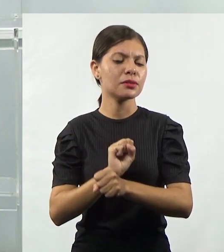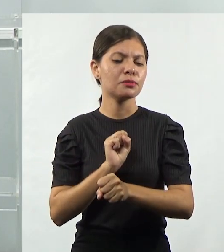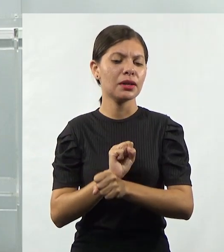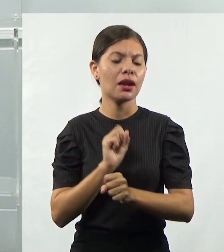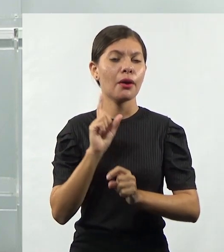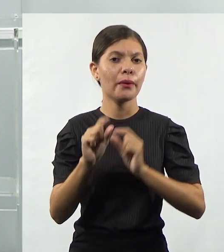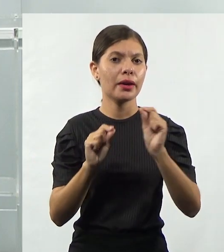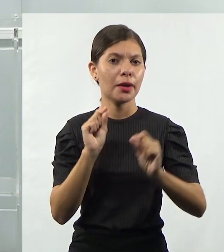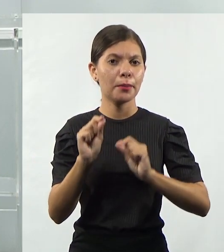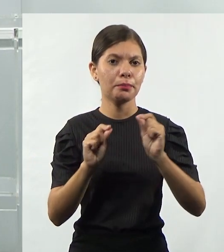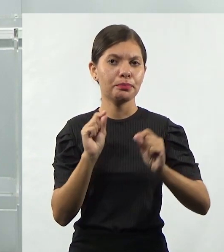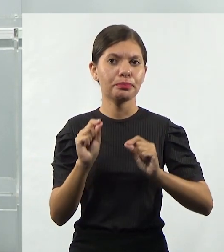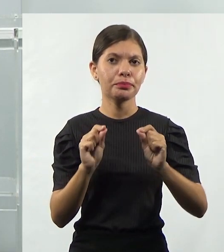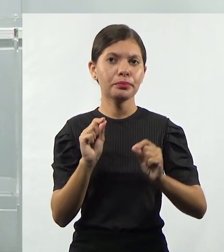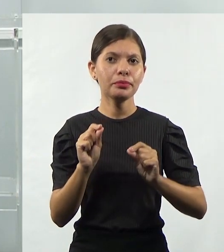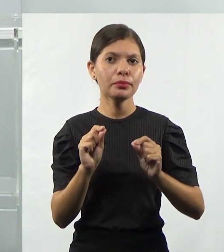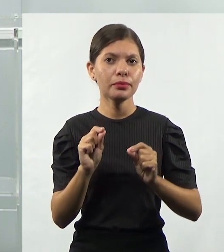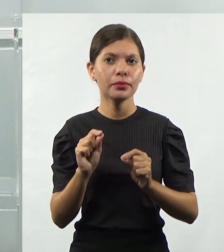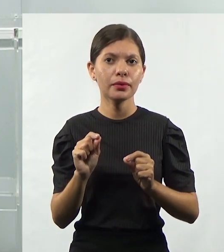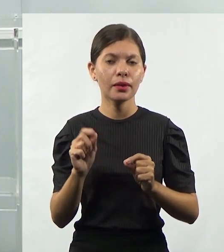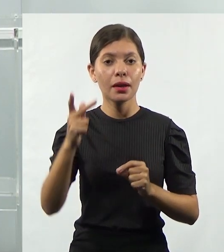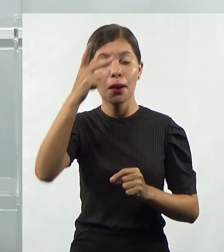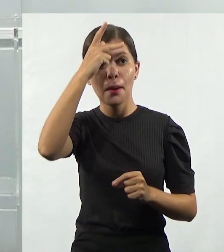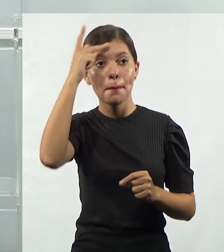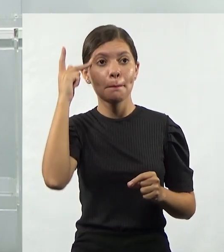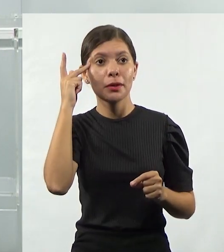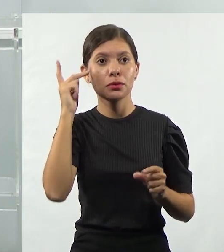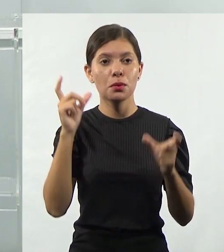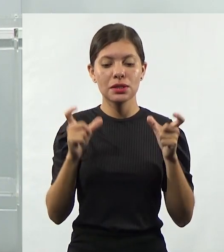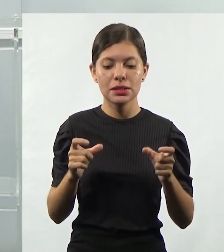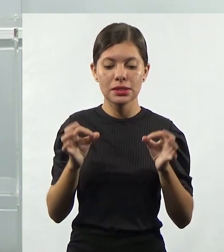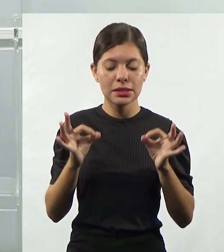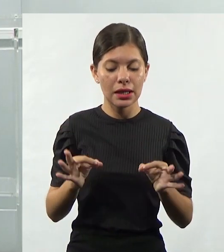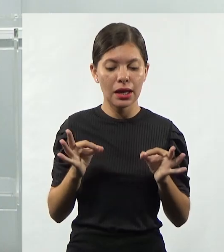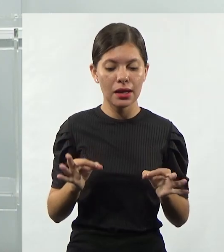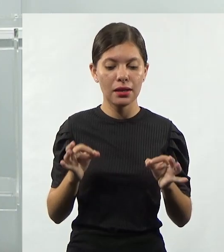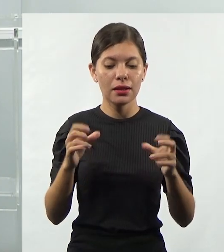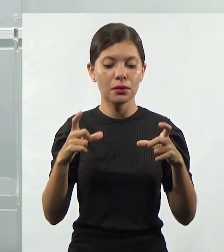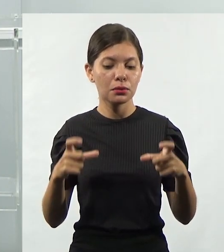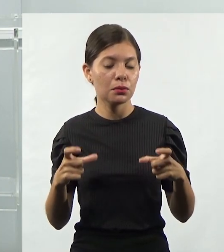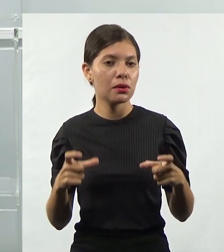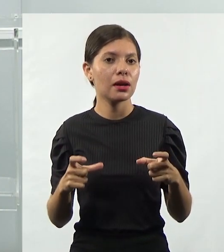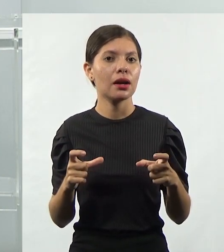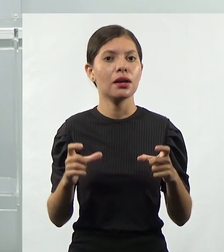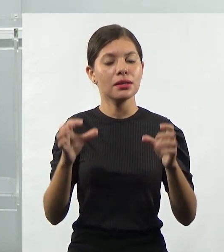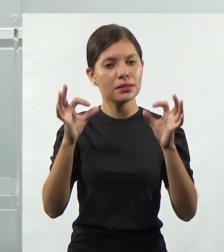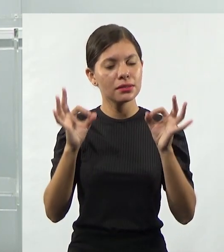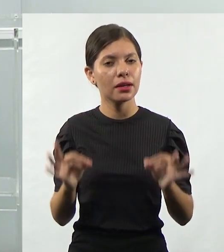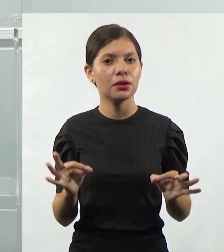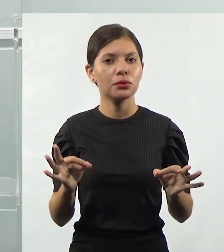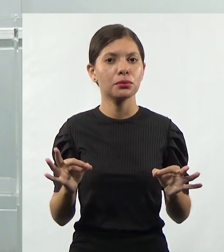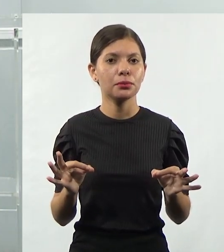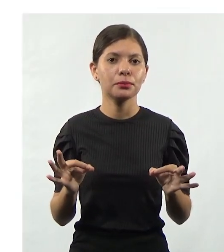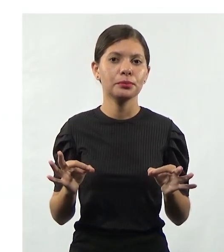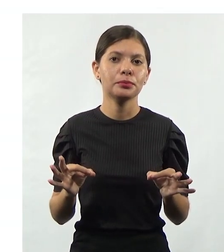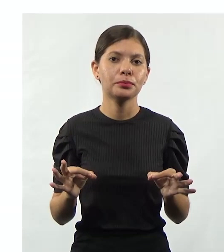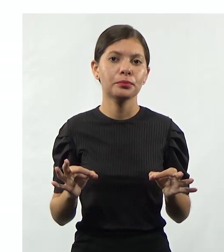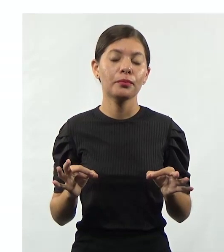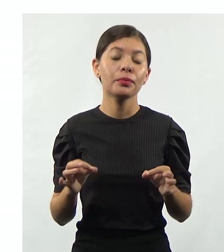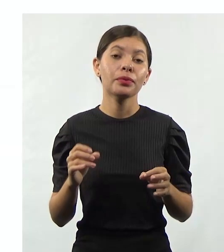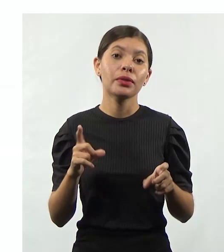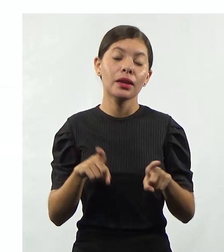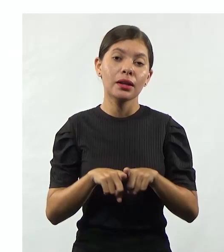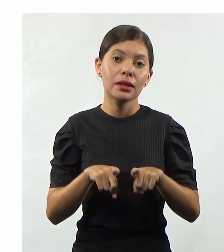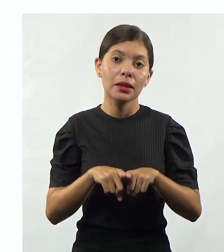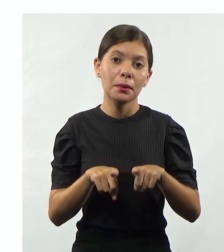trabalhando, né? Então, você vai colocar a pessoa certa no lugar certo para desenvolver aquilo que seja preciso, né? Depois,